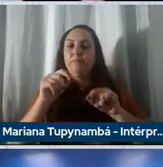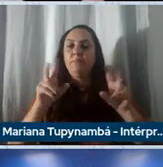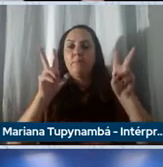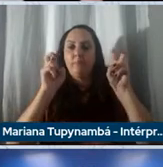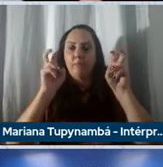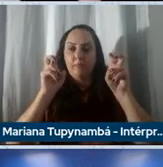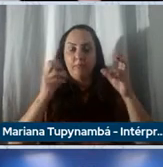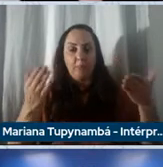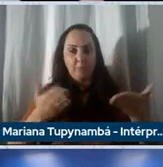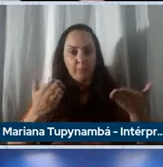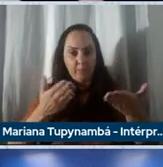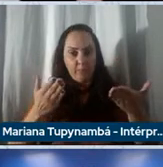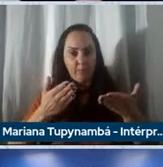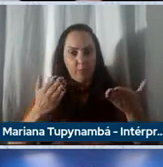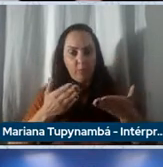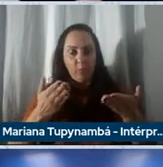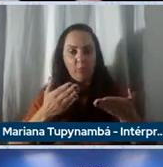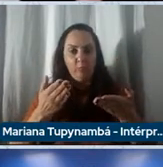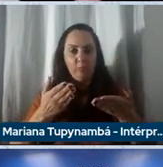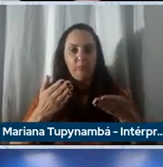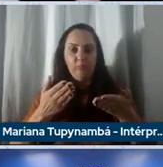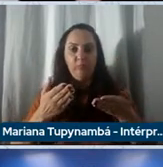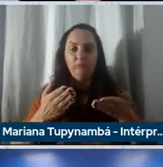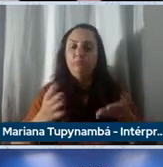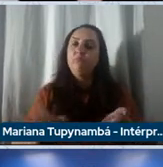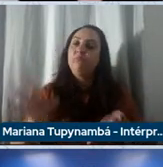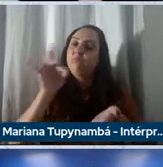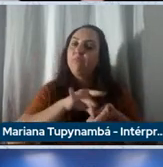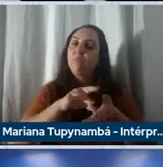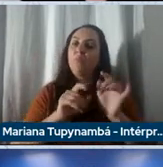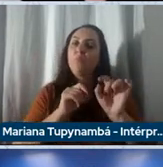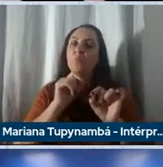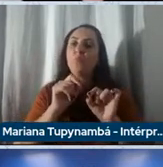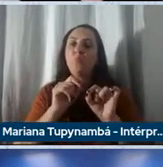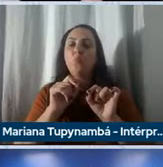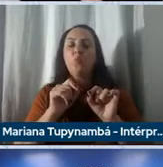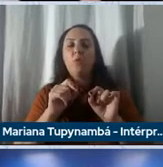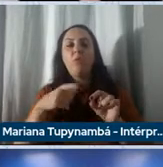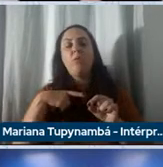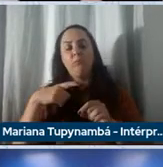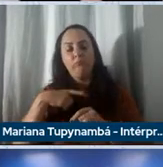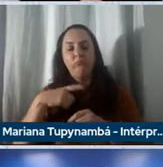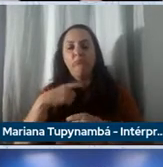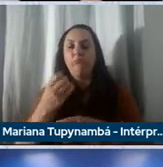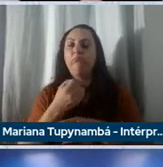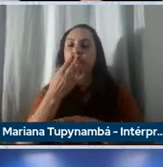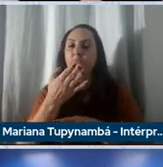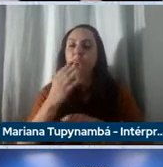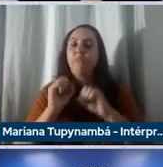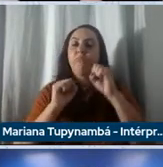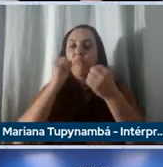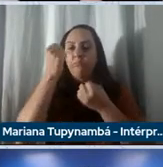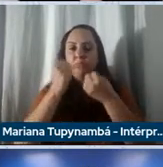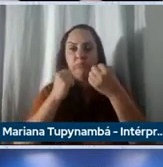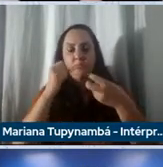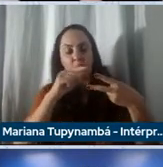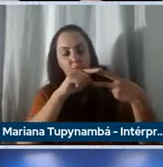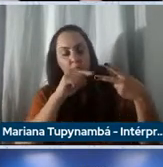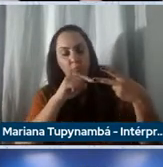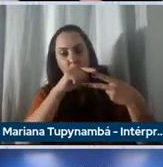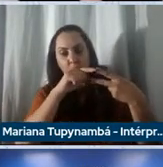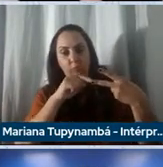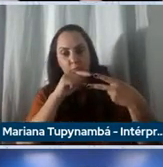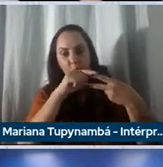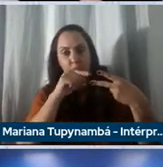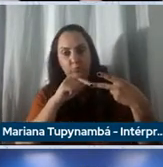hoje, pelo nosso convidado, confirma mais uma vez a sinergia da visão empresarial entre as nossas duas instituições,